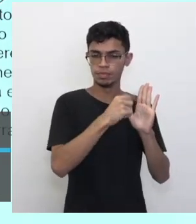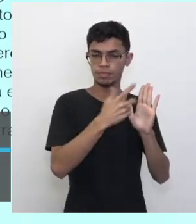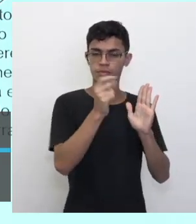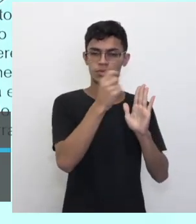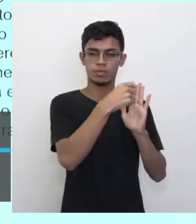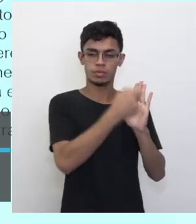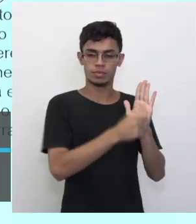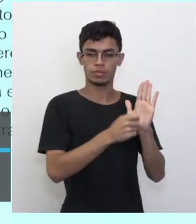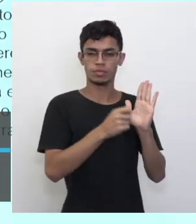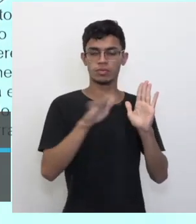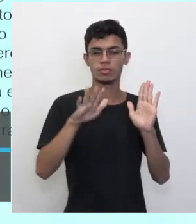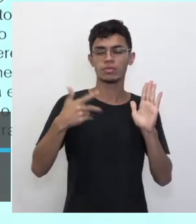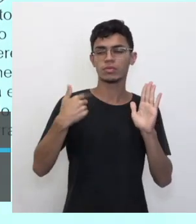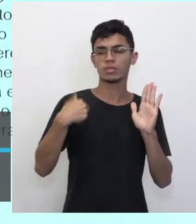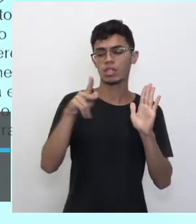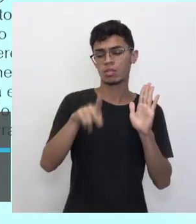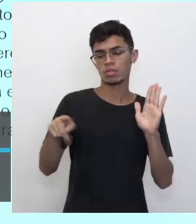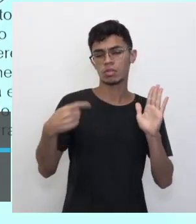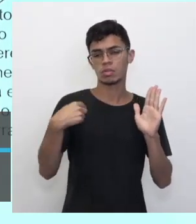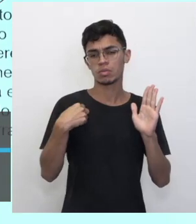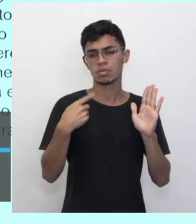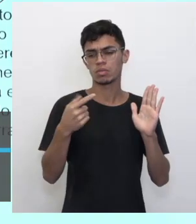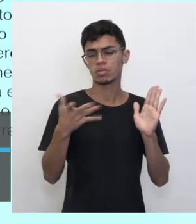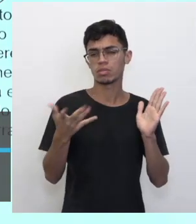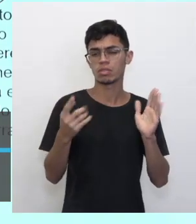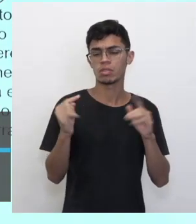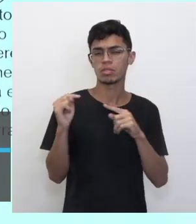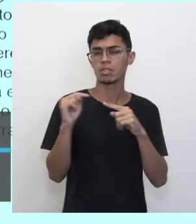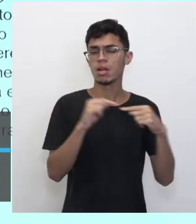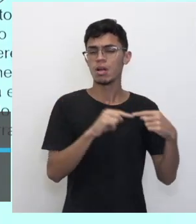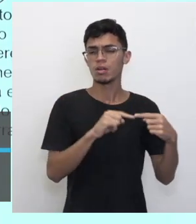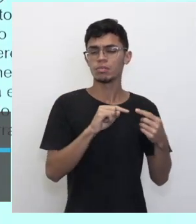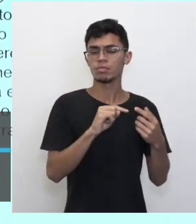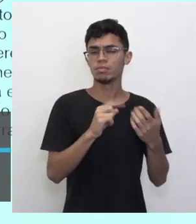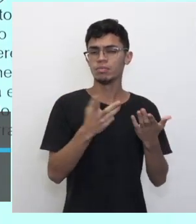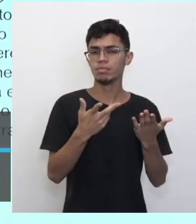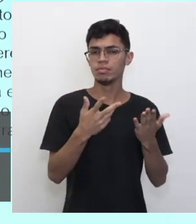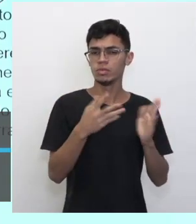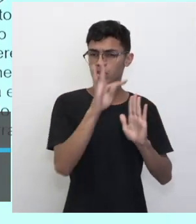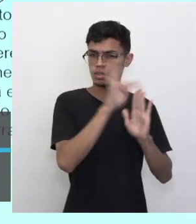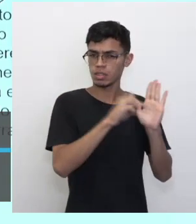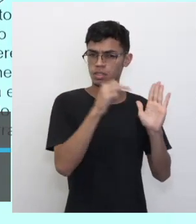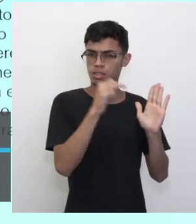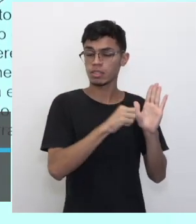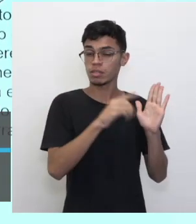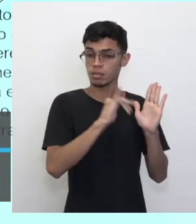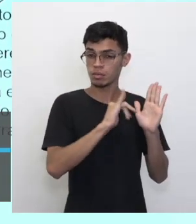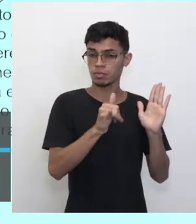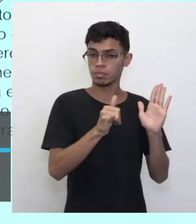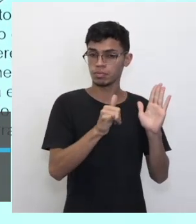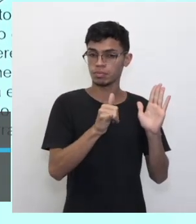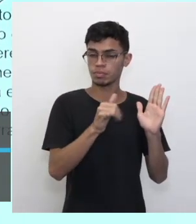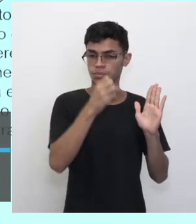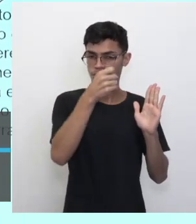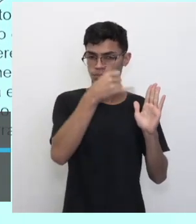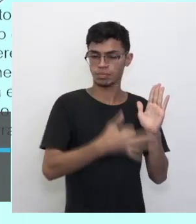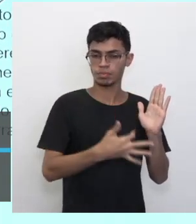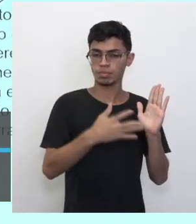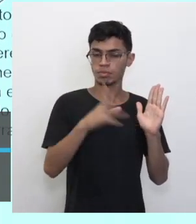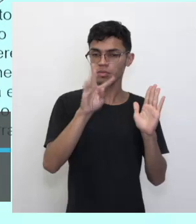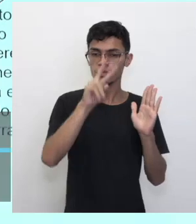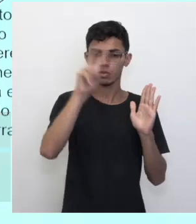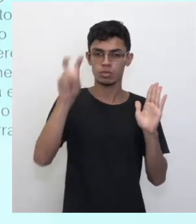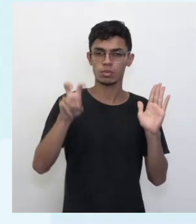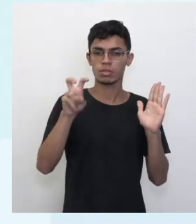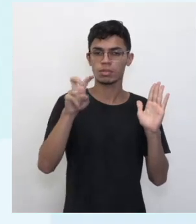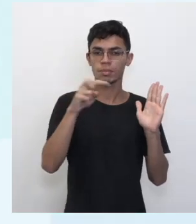escreve um texto, às vezes, a gente fala assim, professor, mas eu queria dizer tal coisa, mas o seu texto não disse. Esse texto aqui está dizendo. Vamos buscar o tema dele. Está